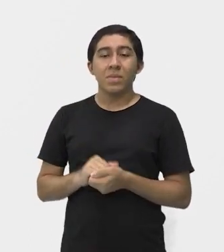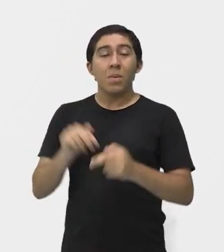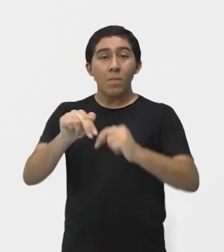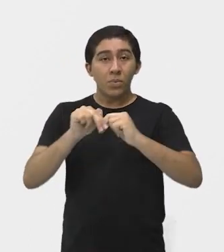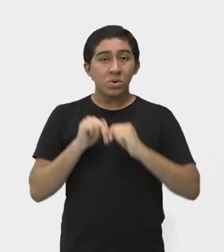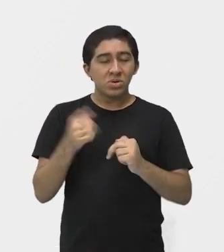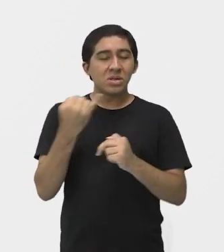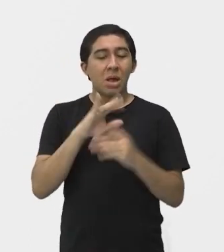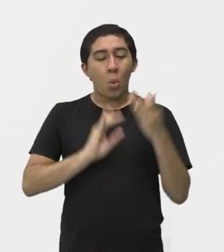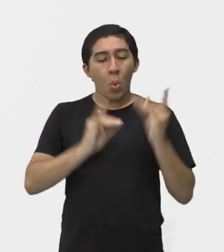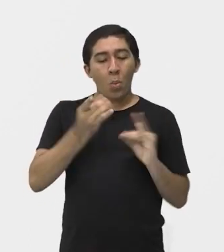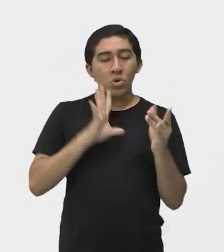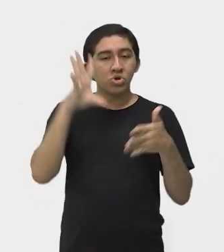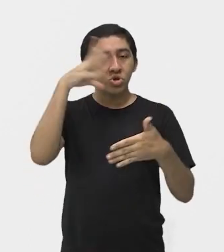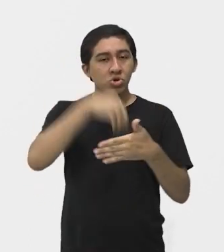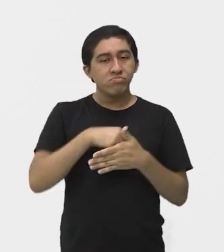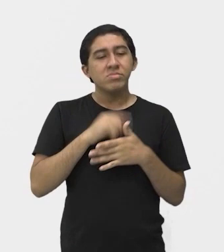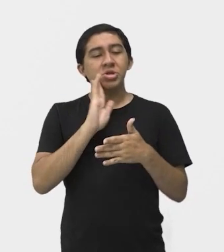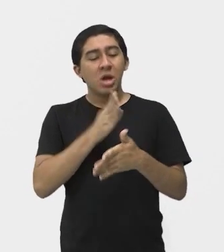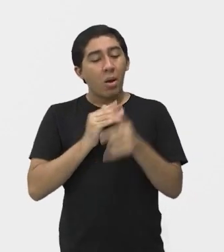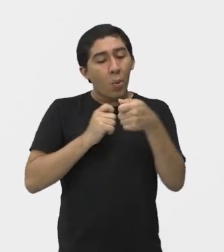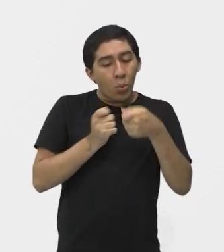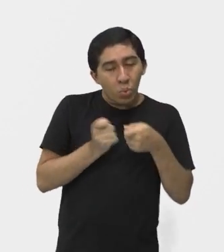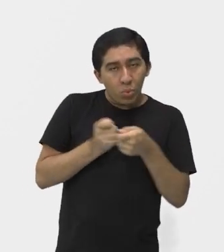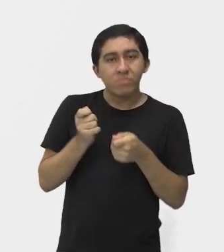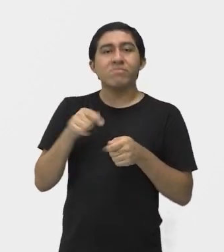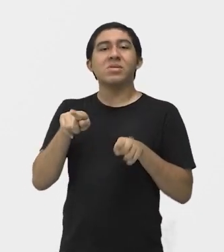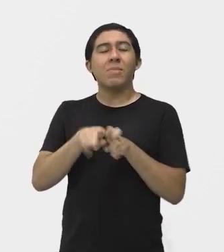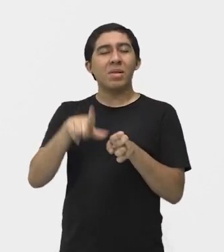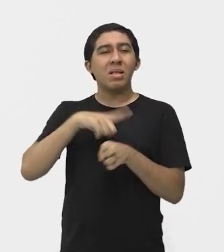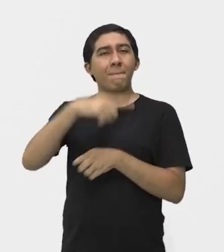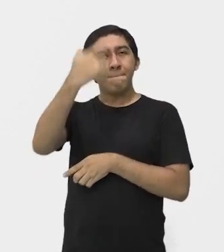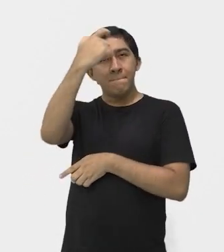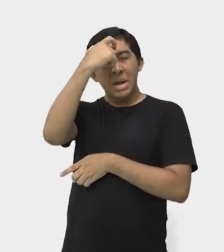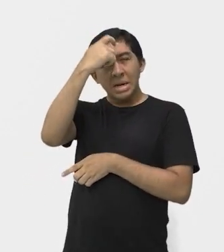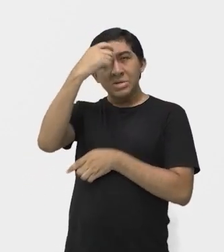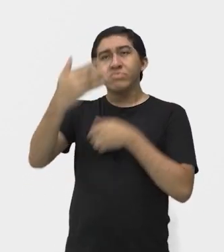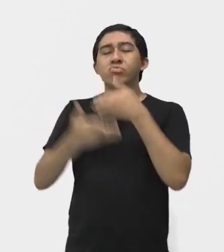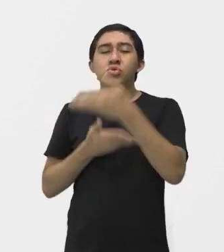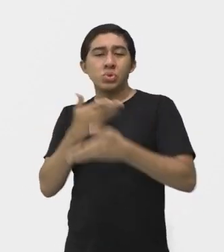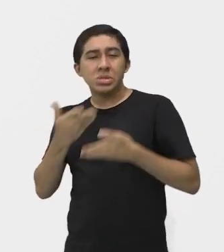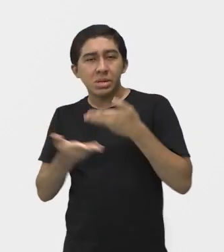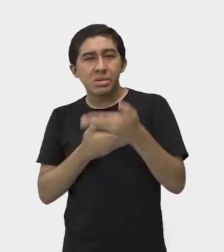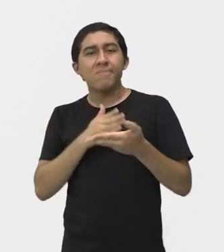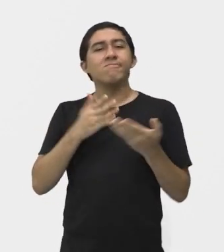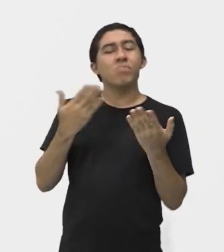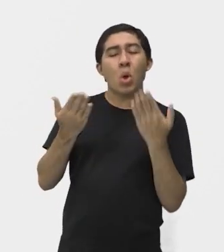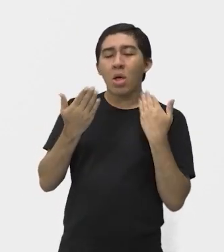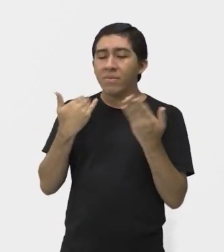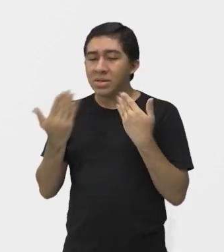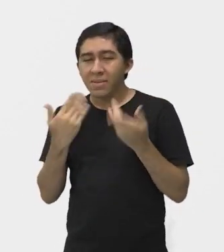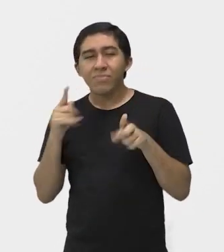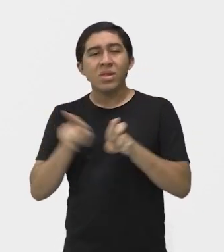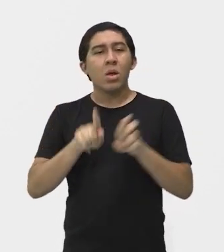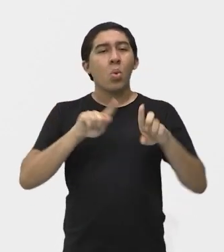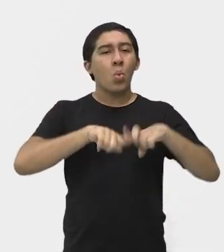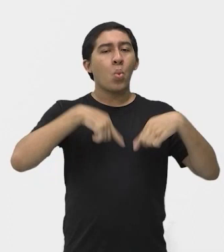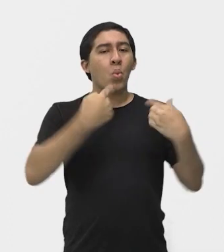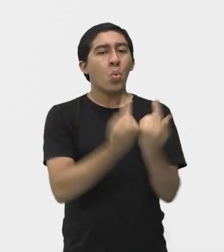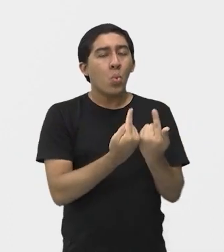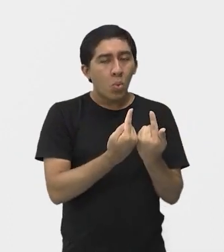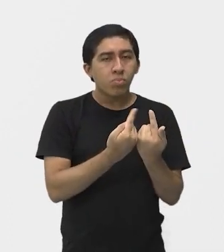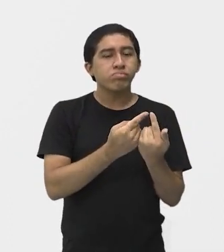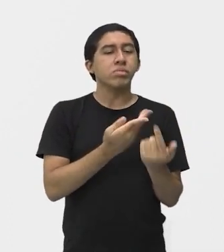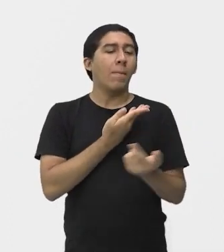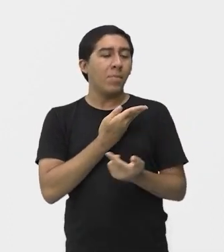por conta disso, você também vai ocupar a mente, vai socializar, vai fazer parte de um grupo ali. E,